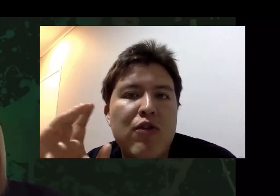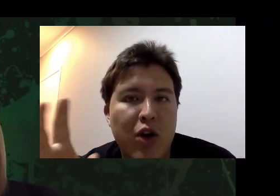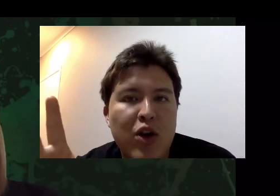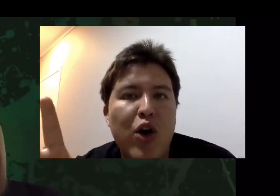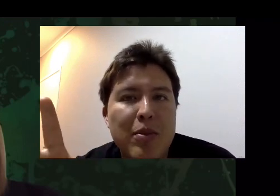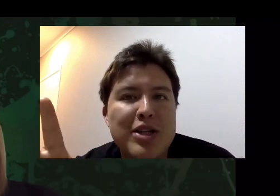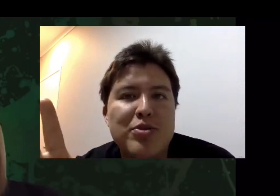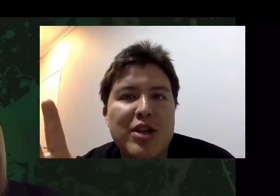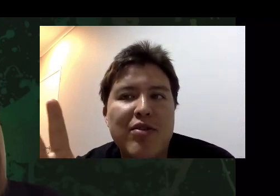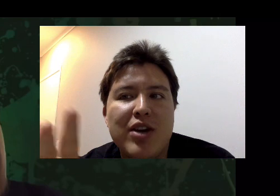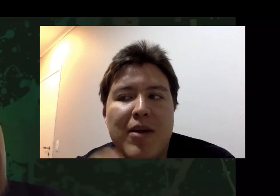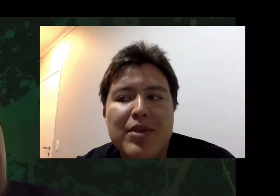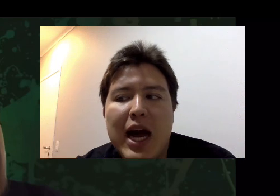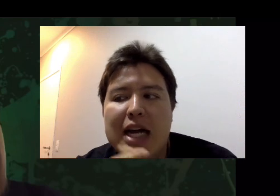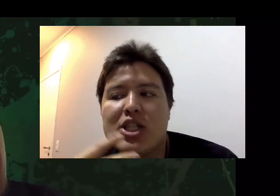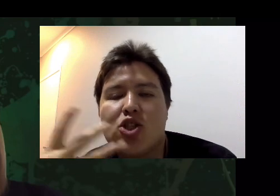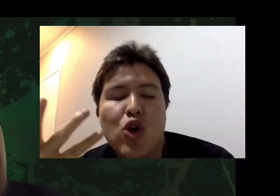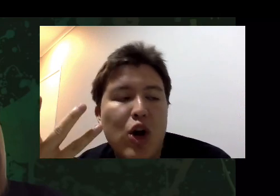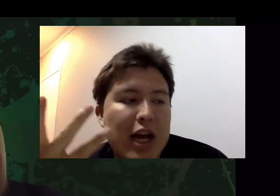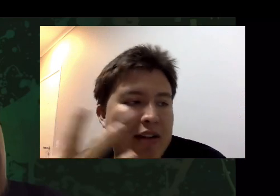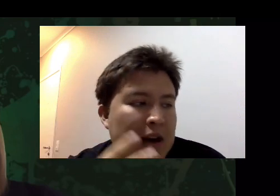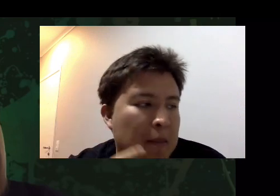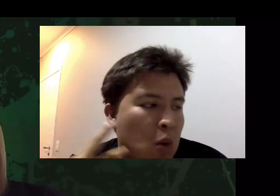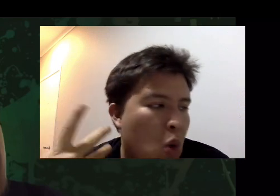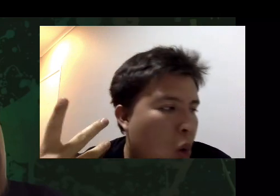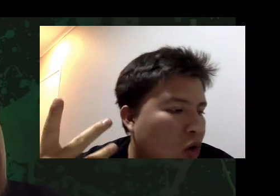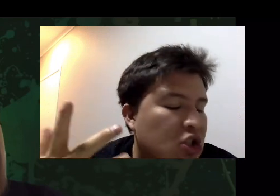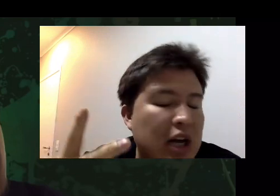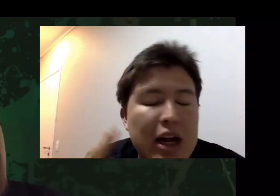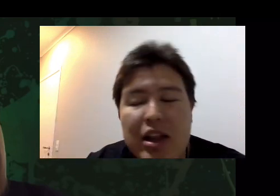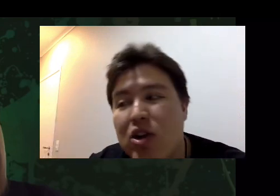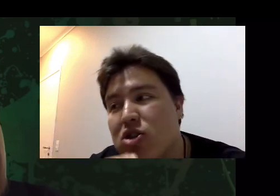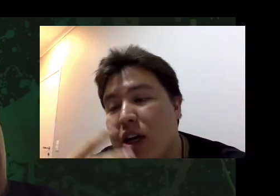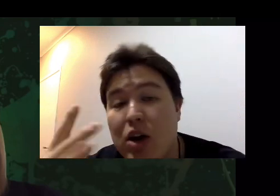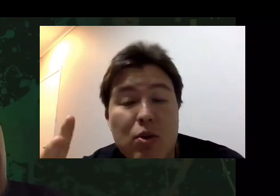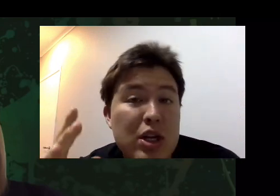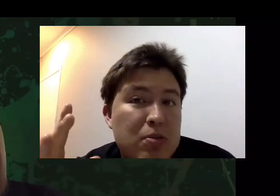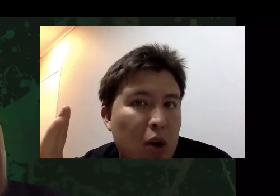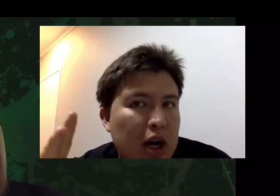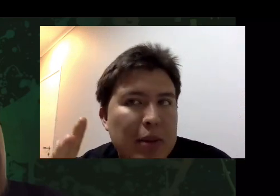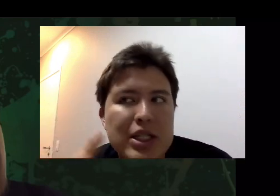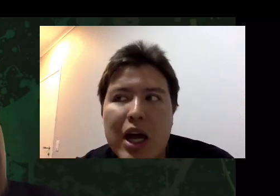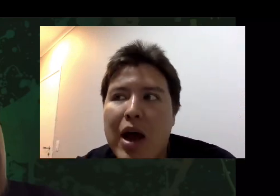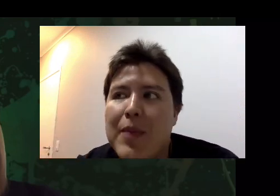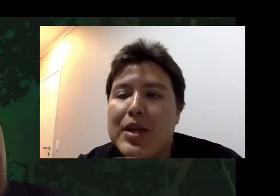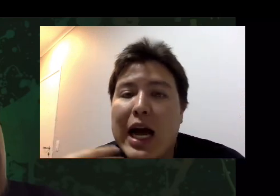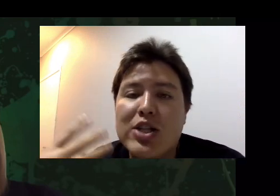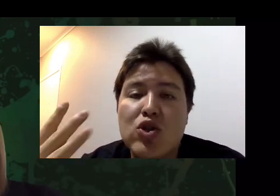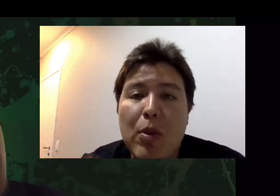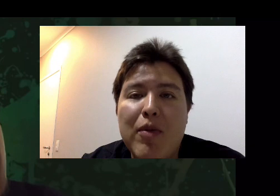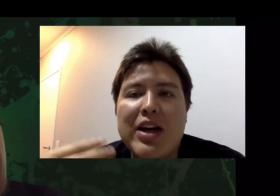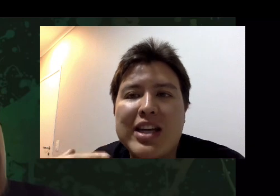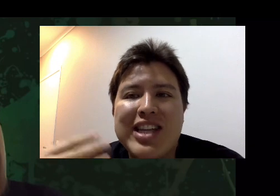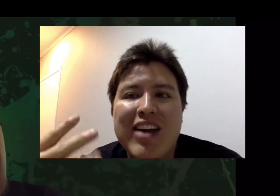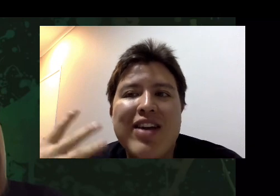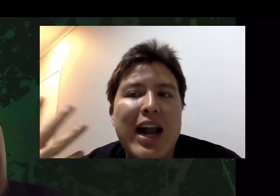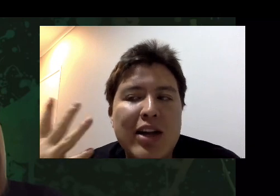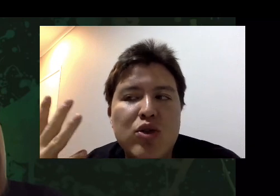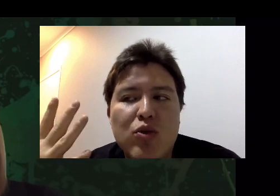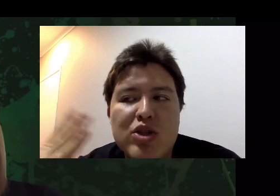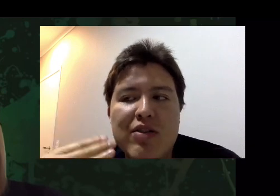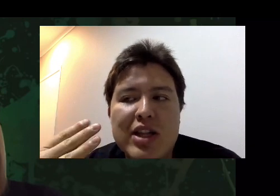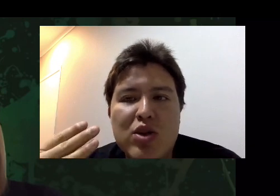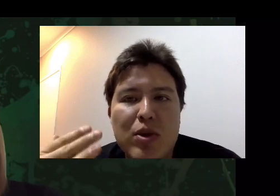folclore mesmo, sabe? A história da bruxa e de não sei o eu não vou dar spoiler, mas como vai se